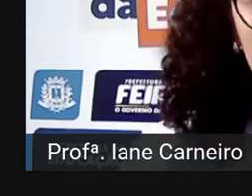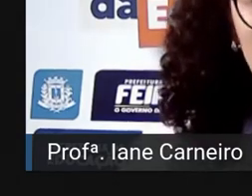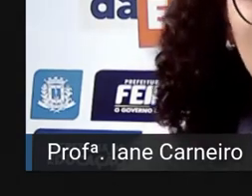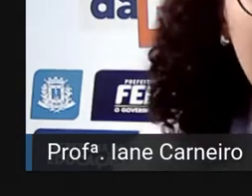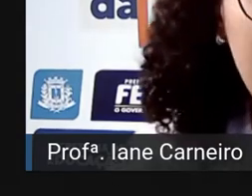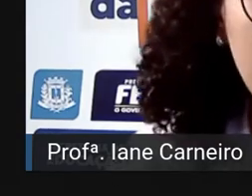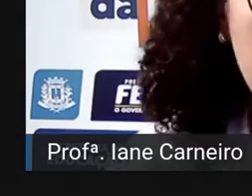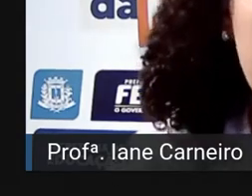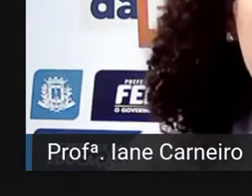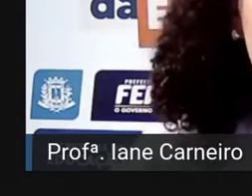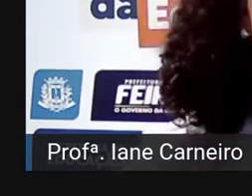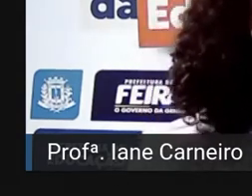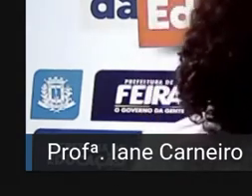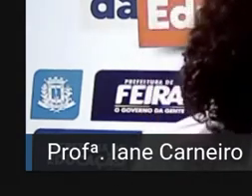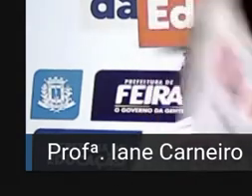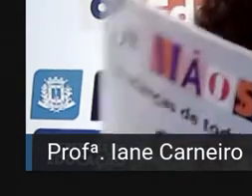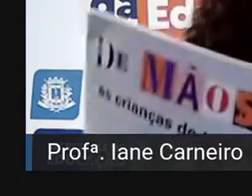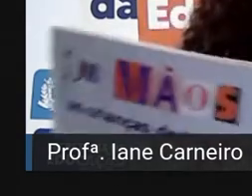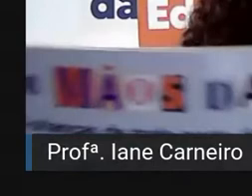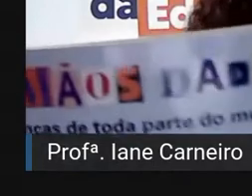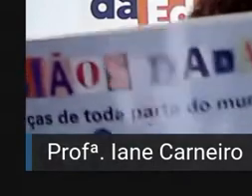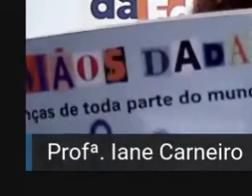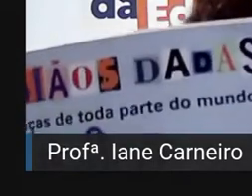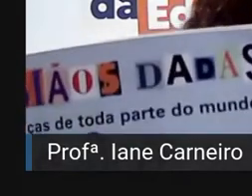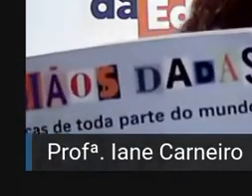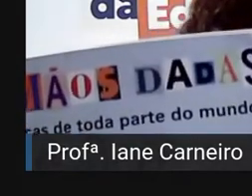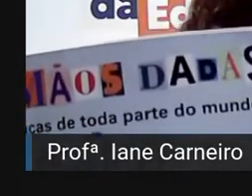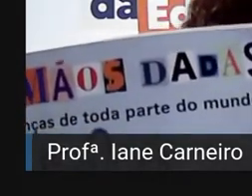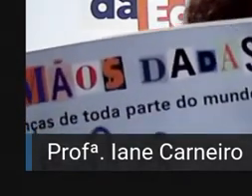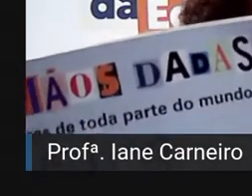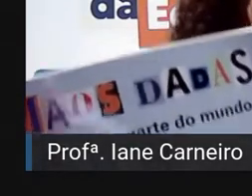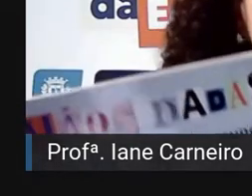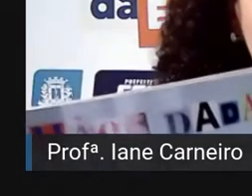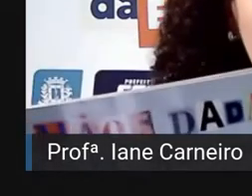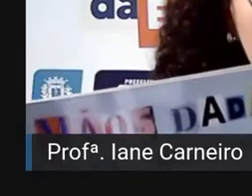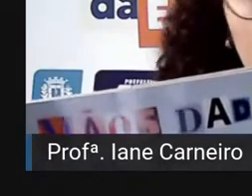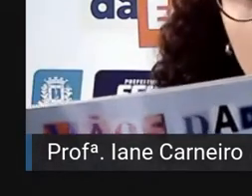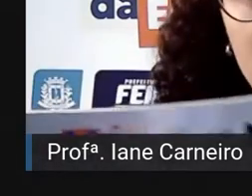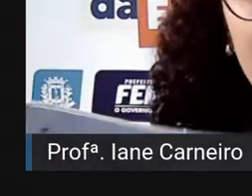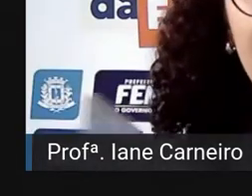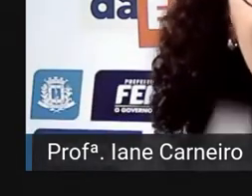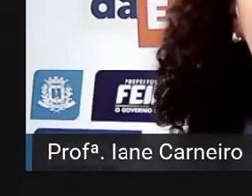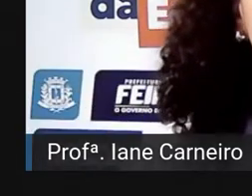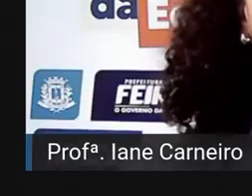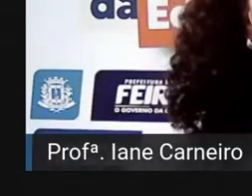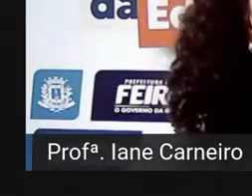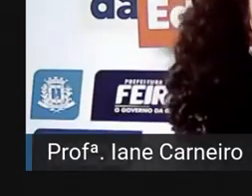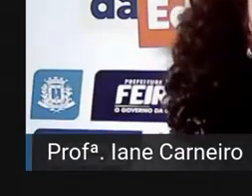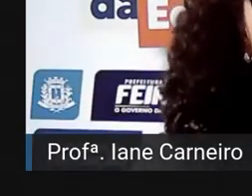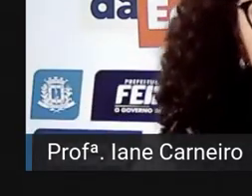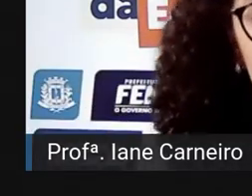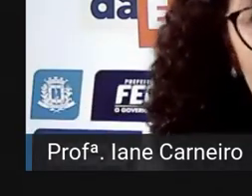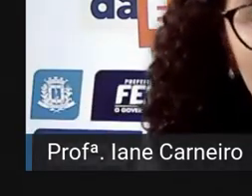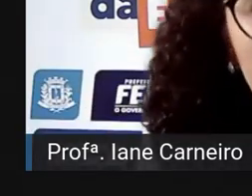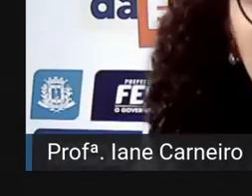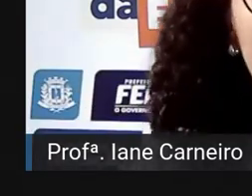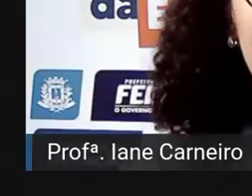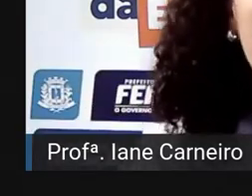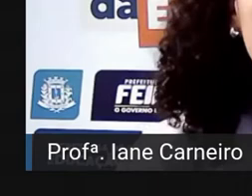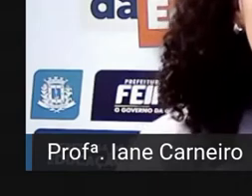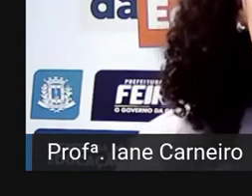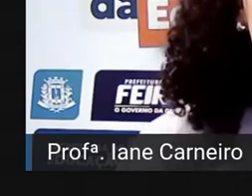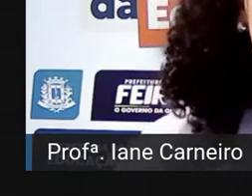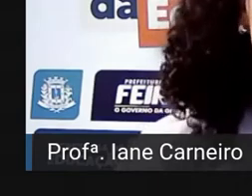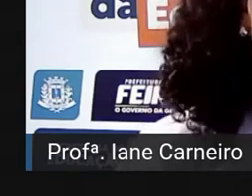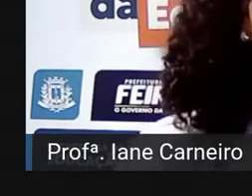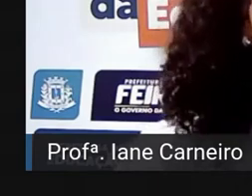No livro de Ingrid, ele foi inspirado, como a Pró já falou com vocês, na Declaração Universal